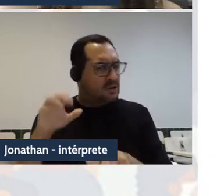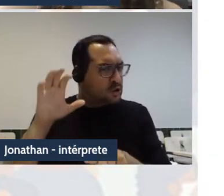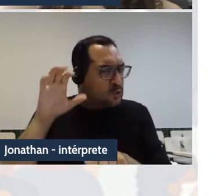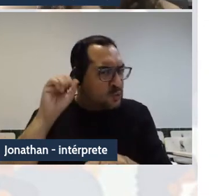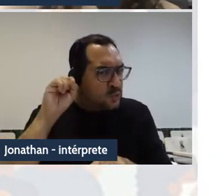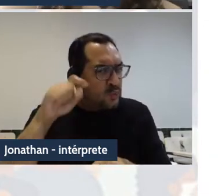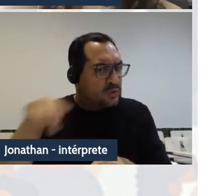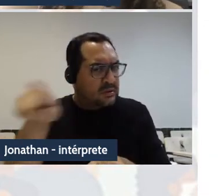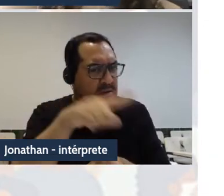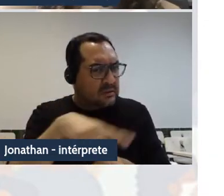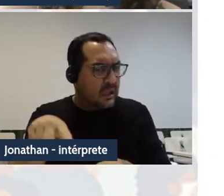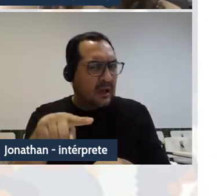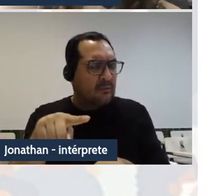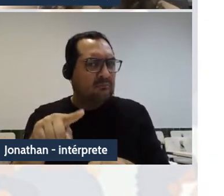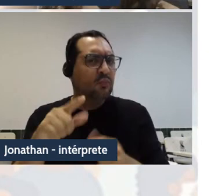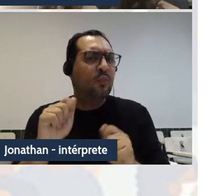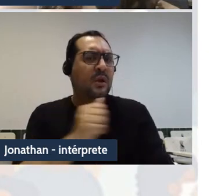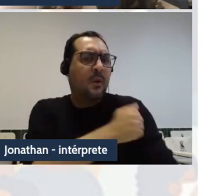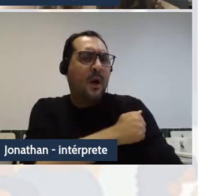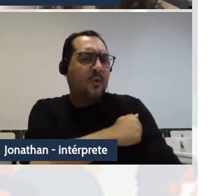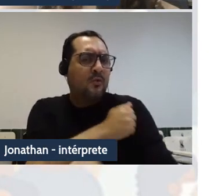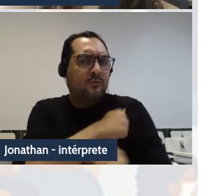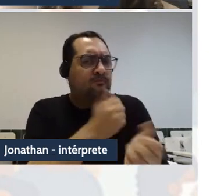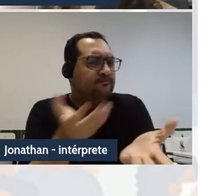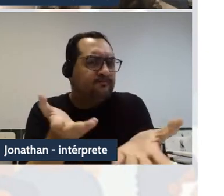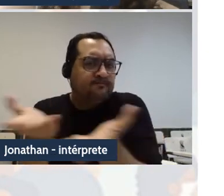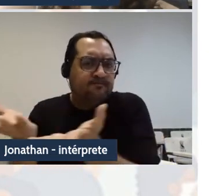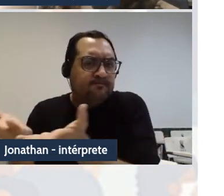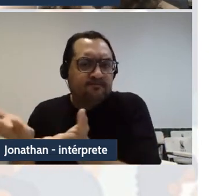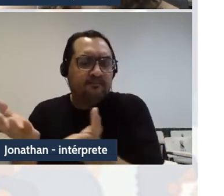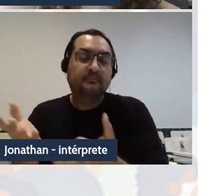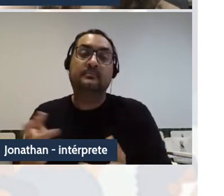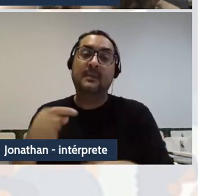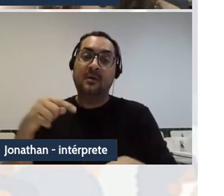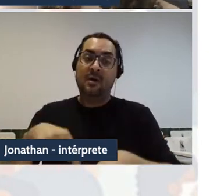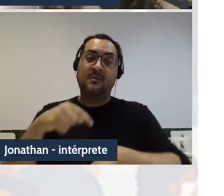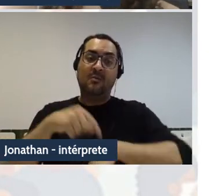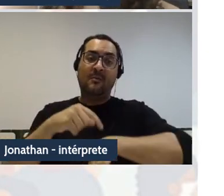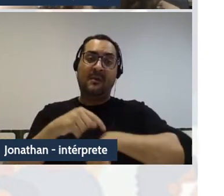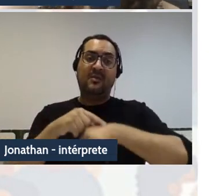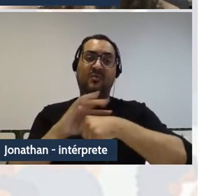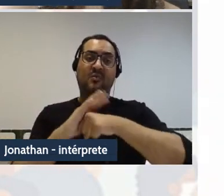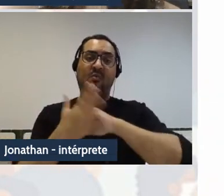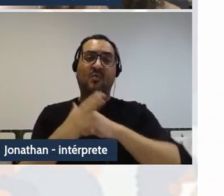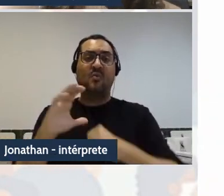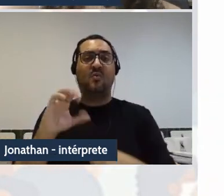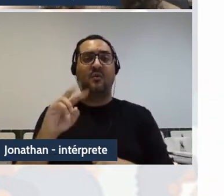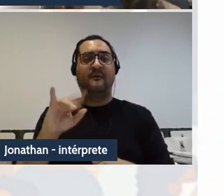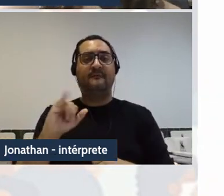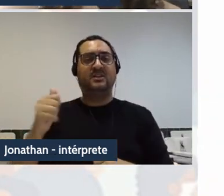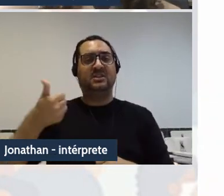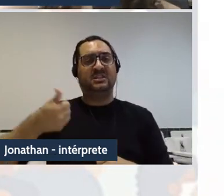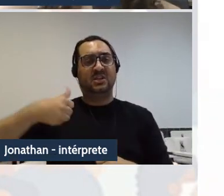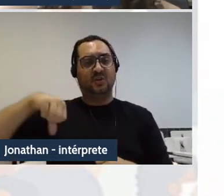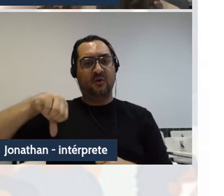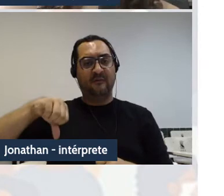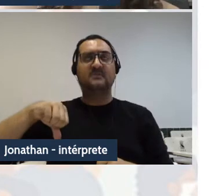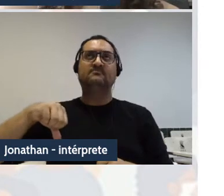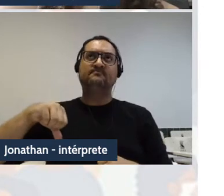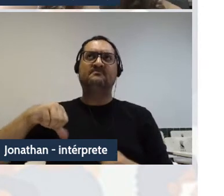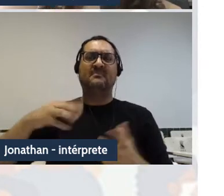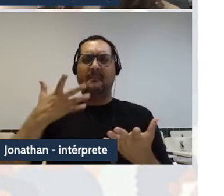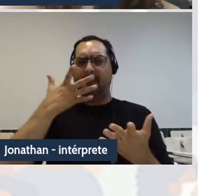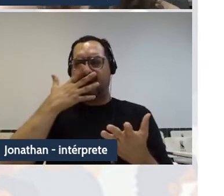Esse período de arrefecimento da pandemia do Covid-19 nos leva a pensar numa volta à normalidade,